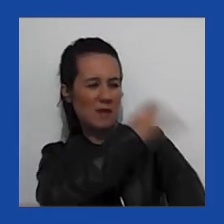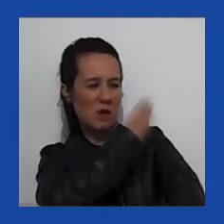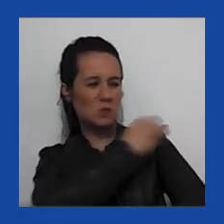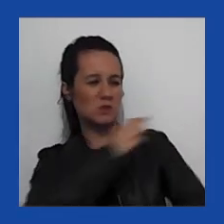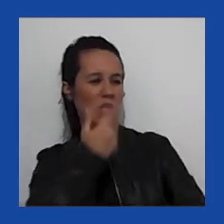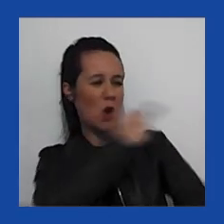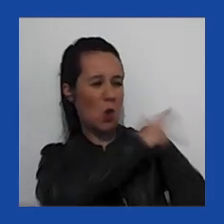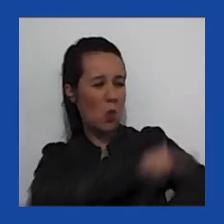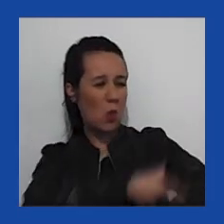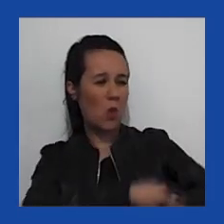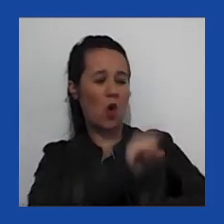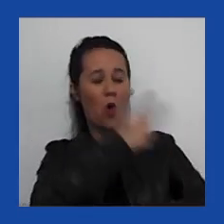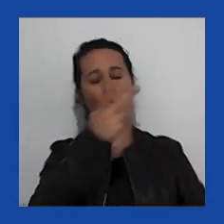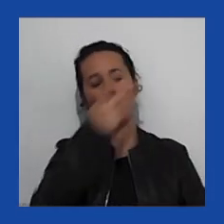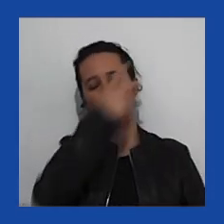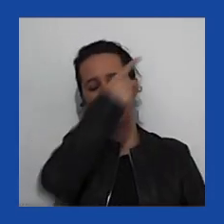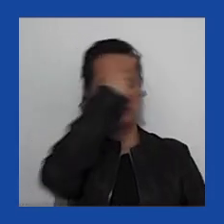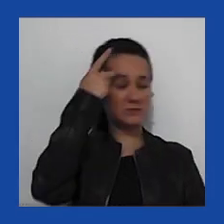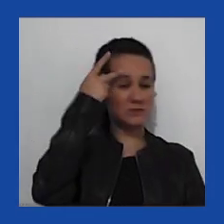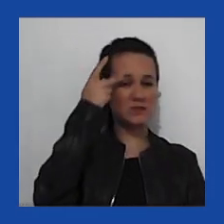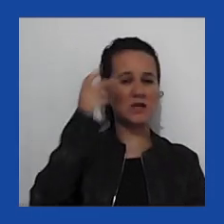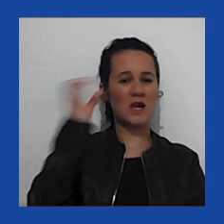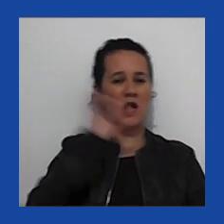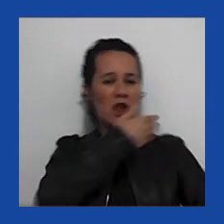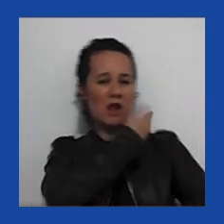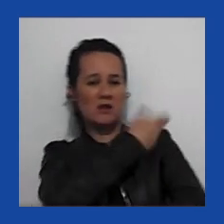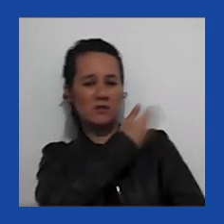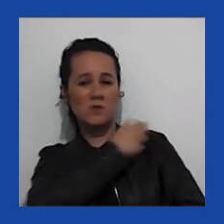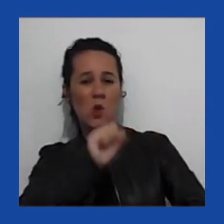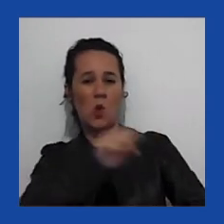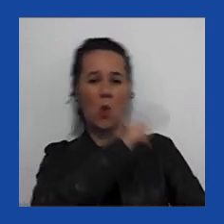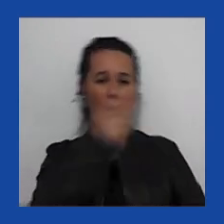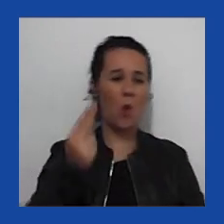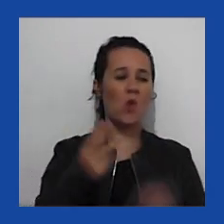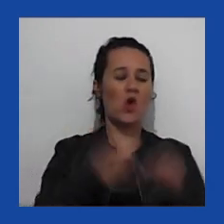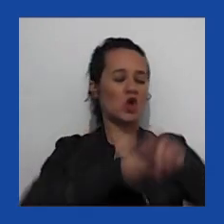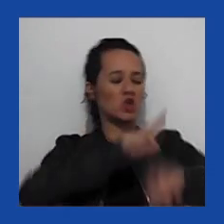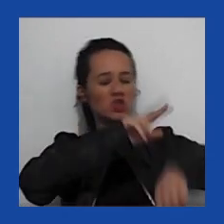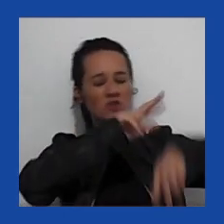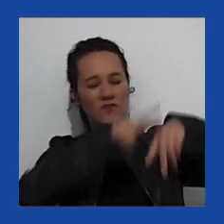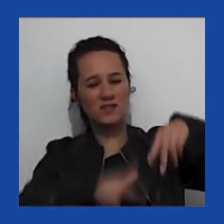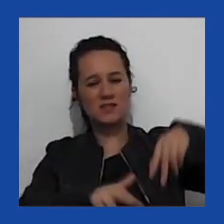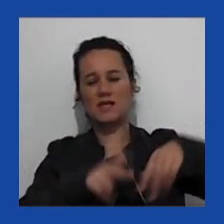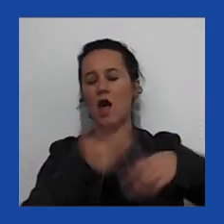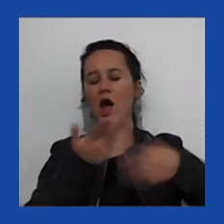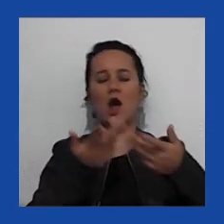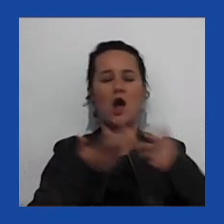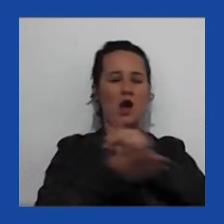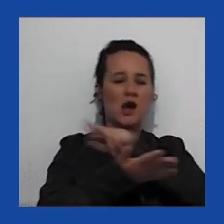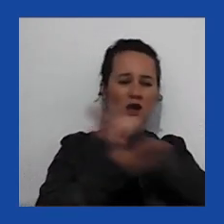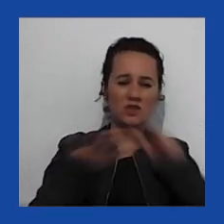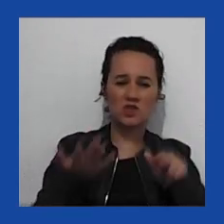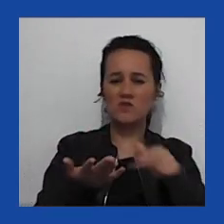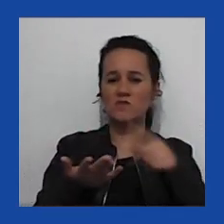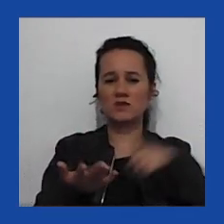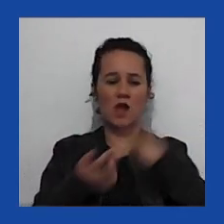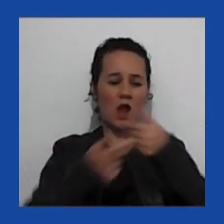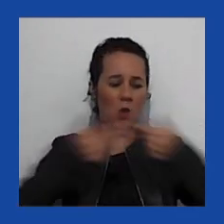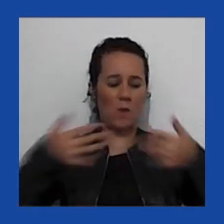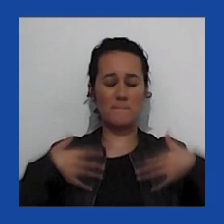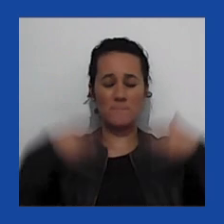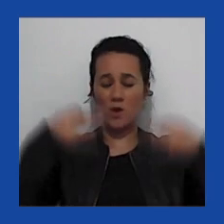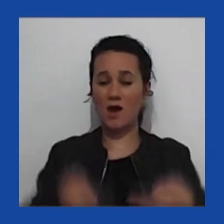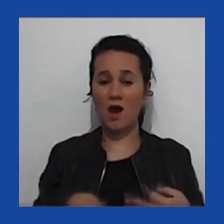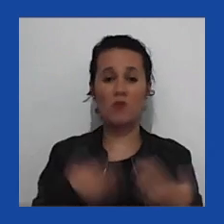ativistas gays, pessoas abraçando tolerância, liberalismo, diversidade, relativismo, questões morais. E, por